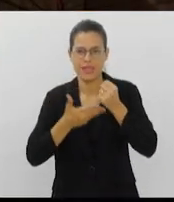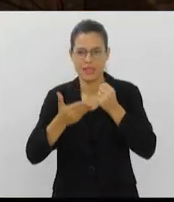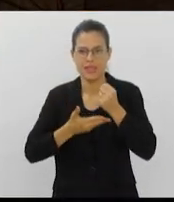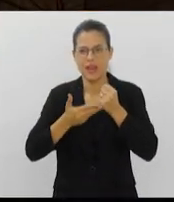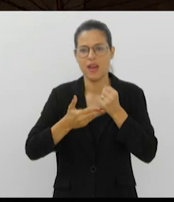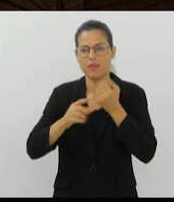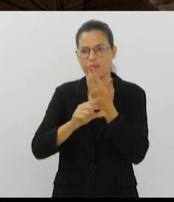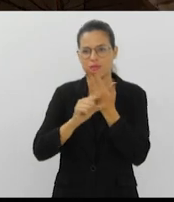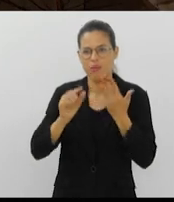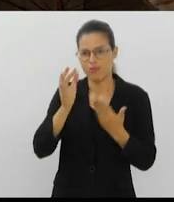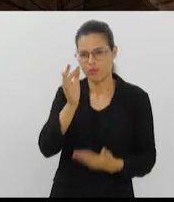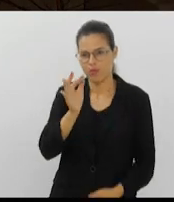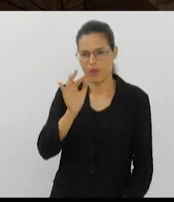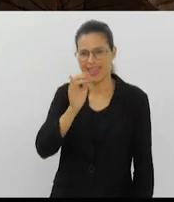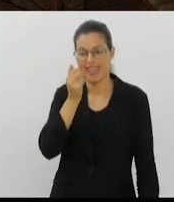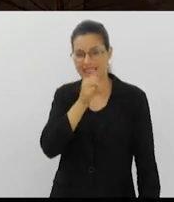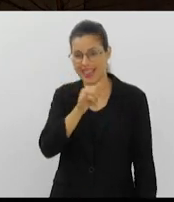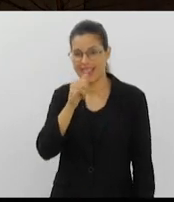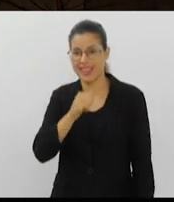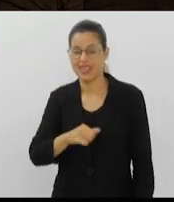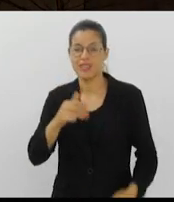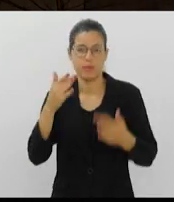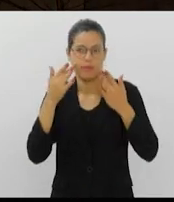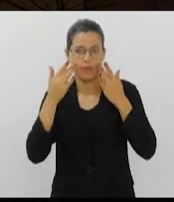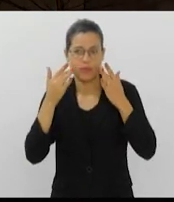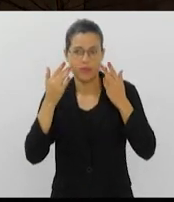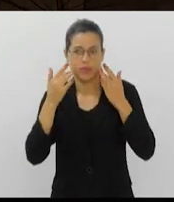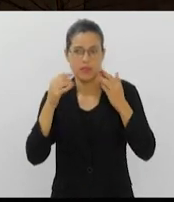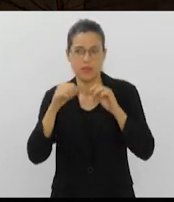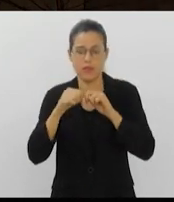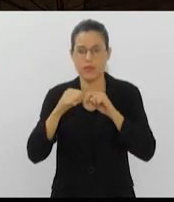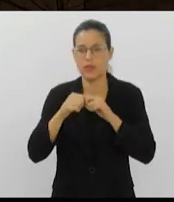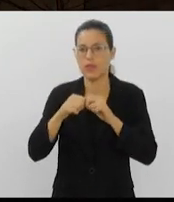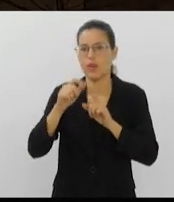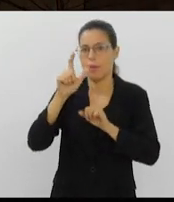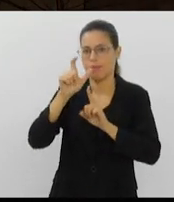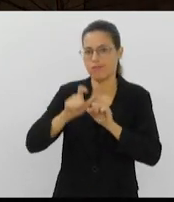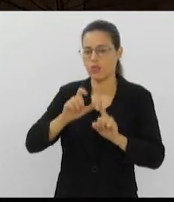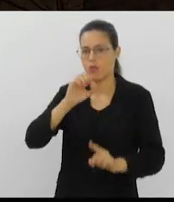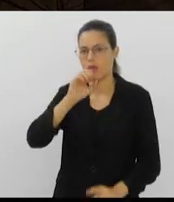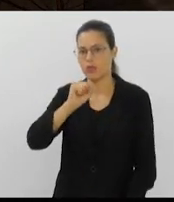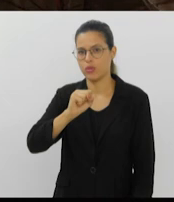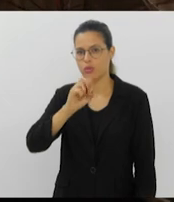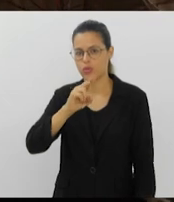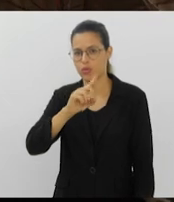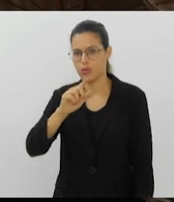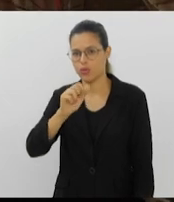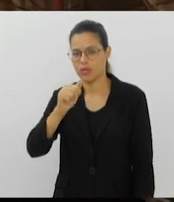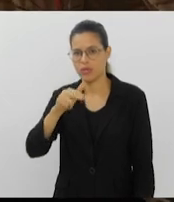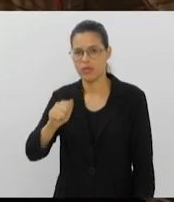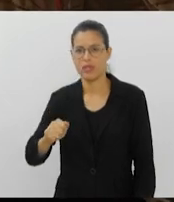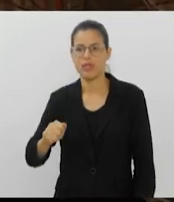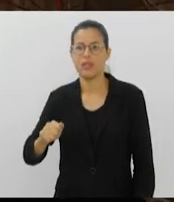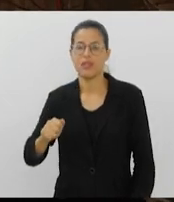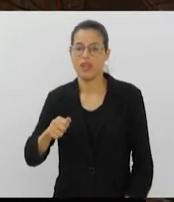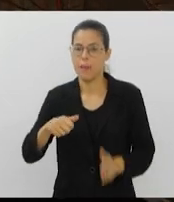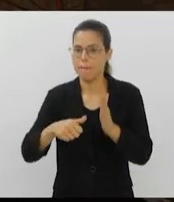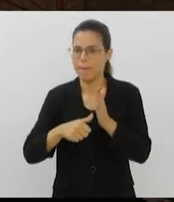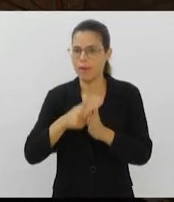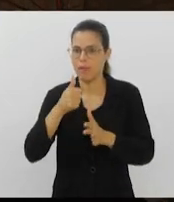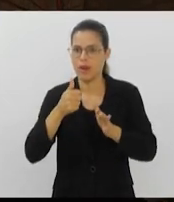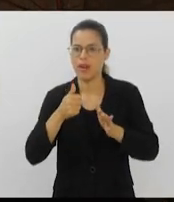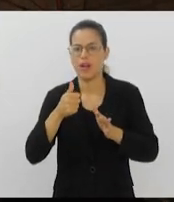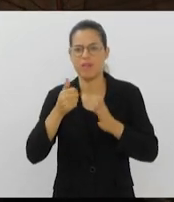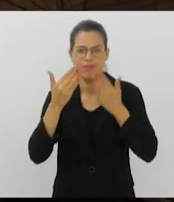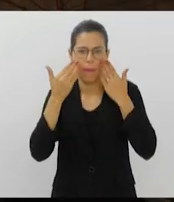De Luca, a peça foi concebida para o palco por Suzana Nascimento, que também atua no monólogo, que está em sua primeira montagem no